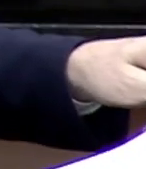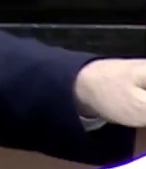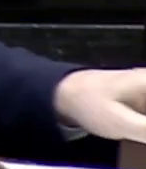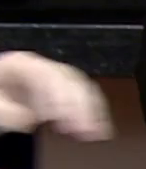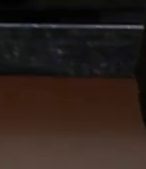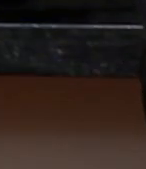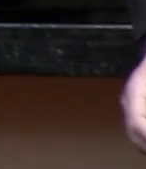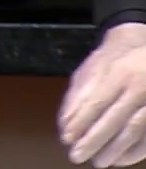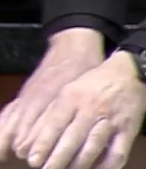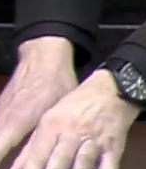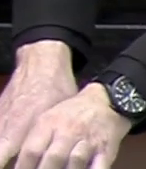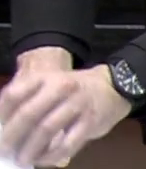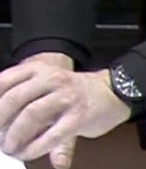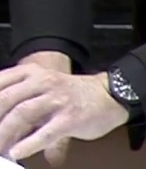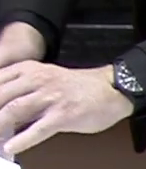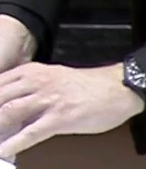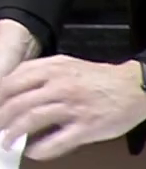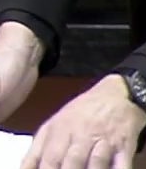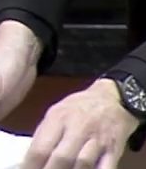para...